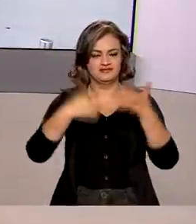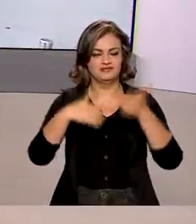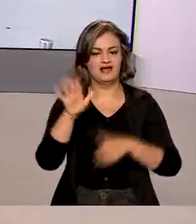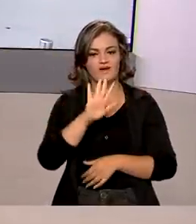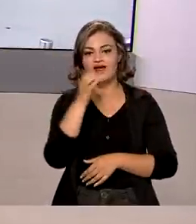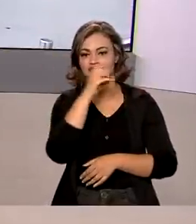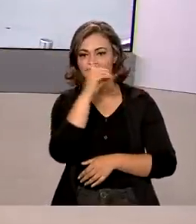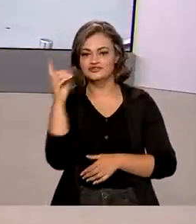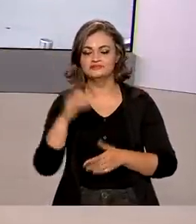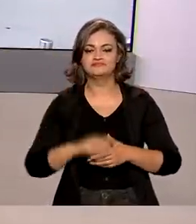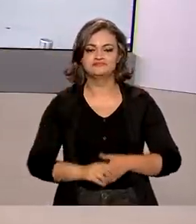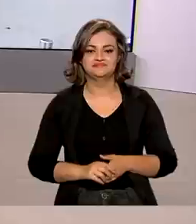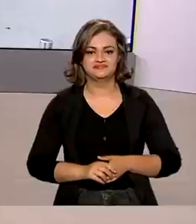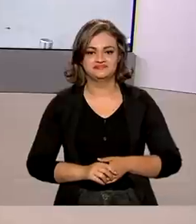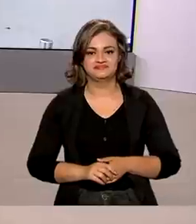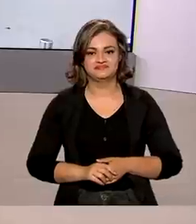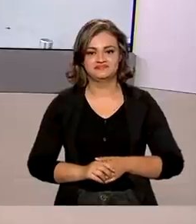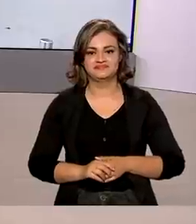hospital. Bom dia, Dimas.